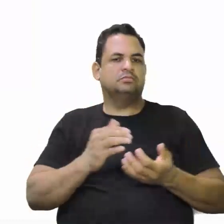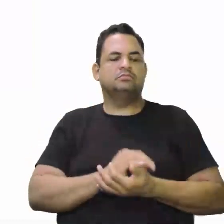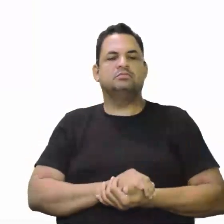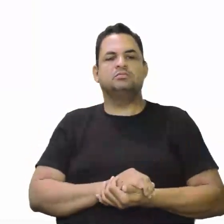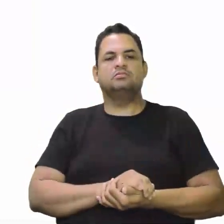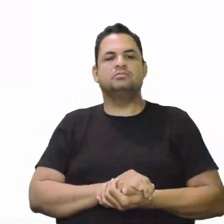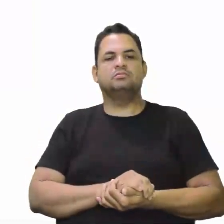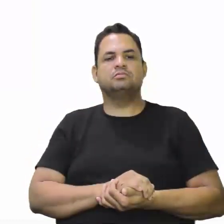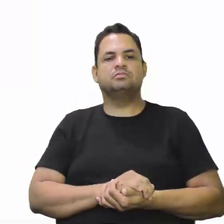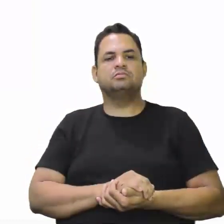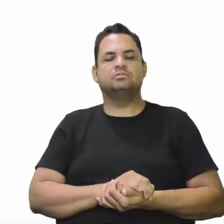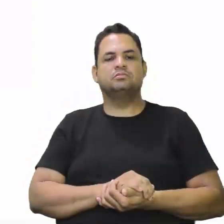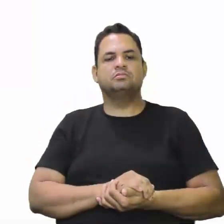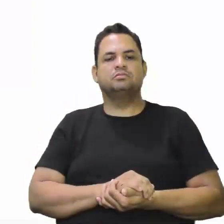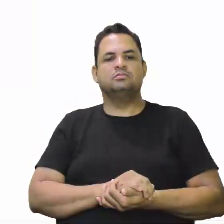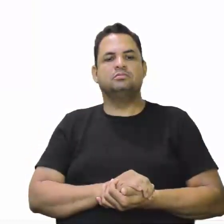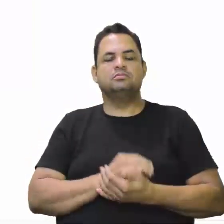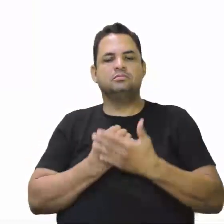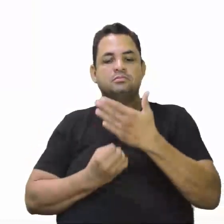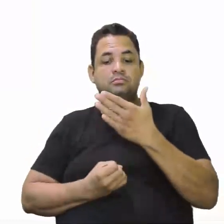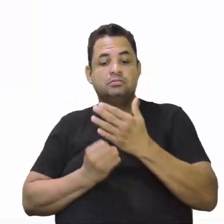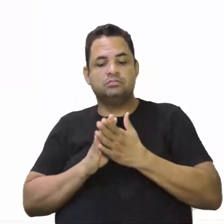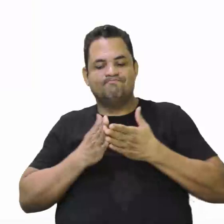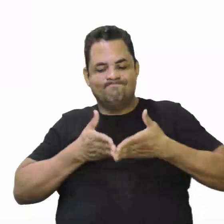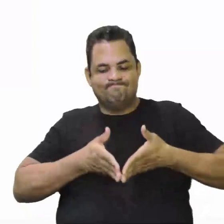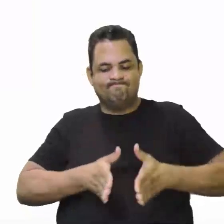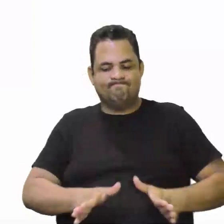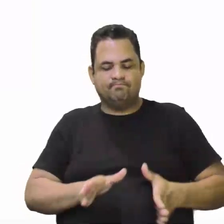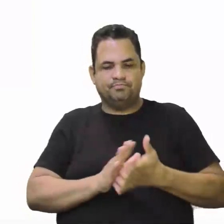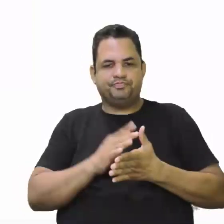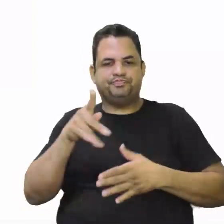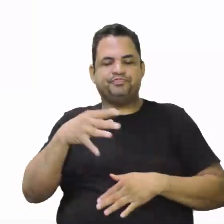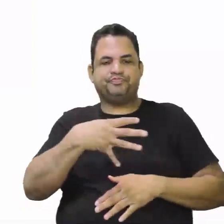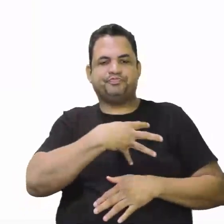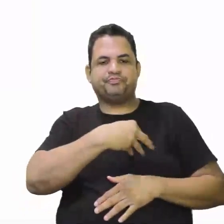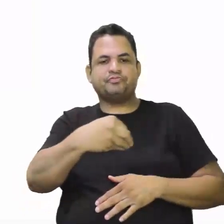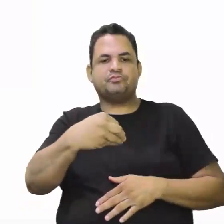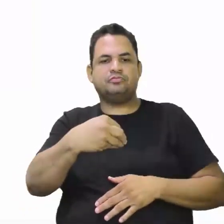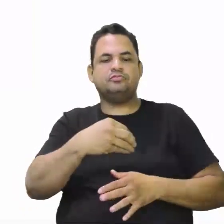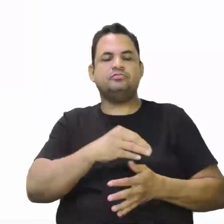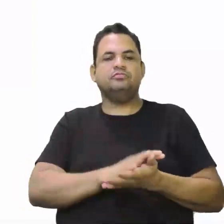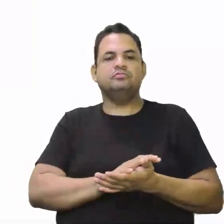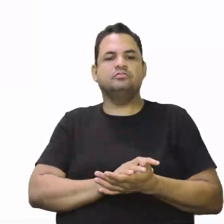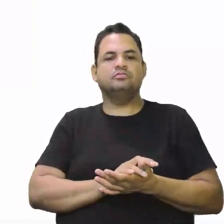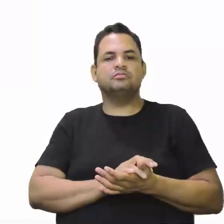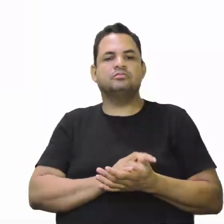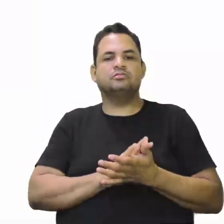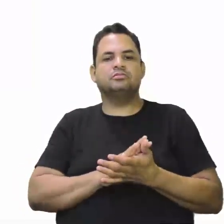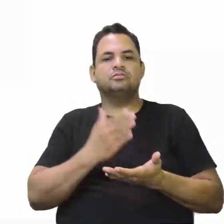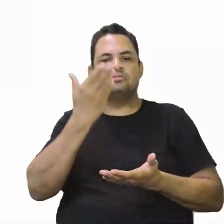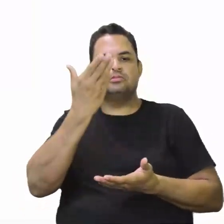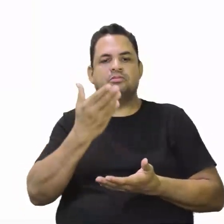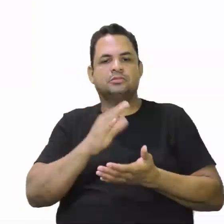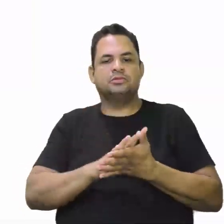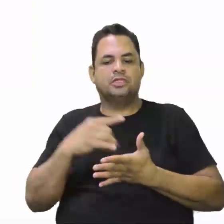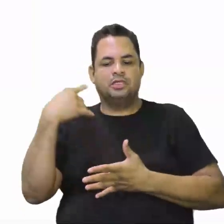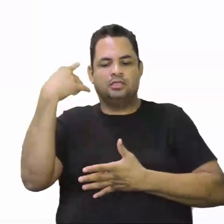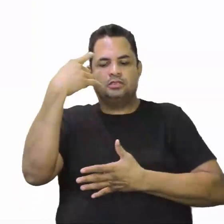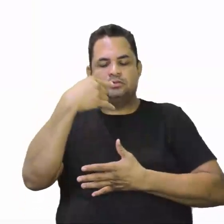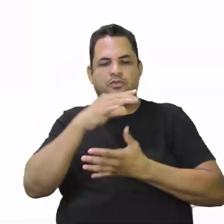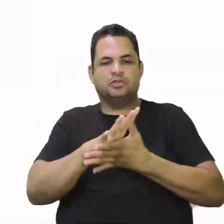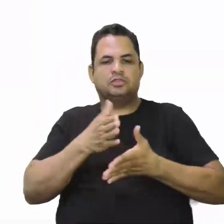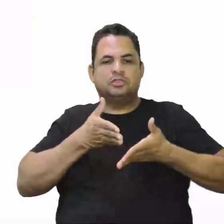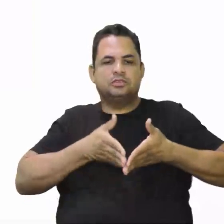Aí, nasceram seus filhos, que já são espanhóis nascidos na América,